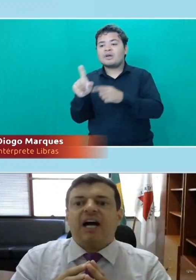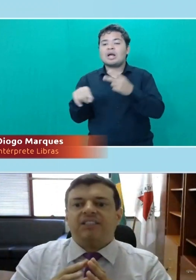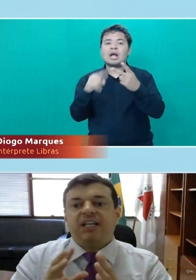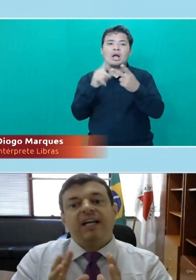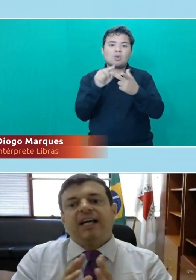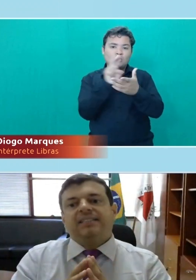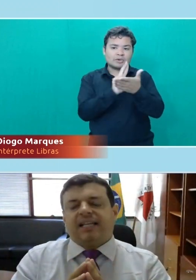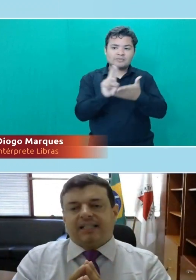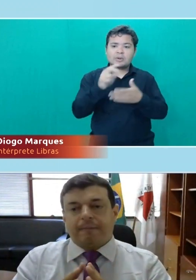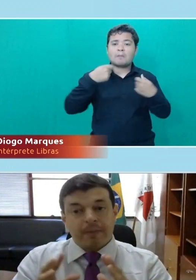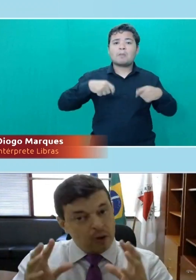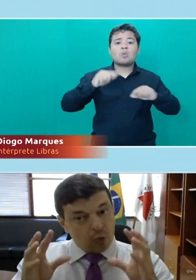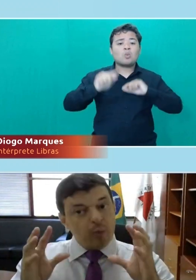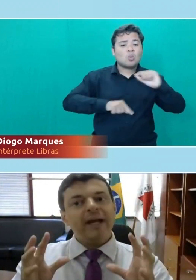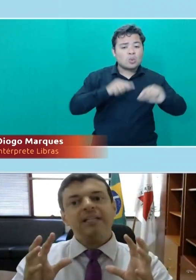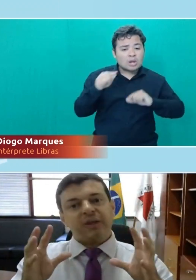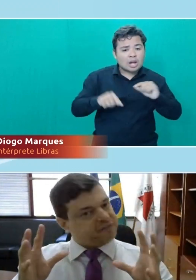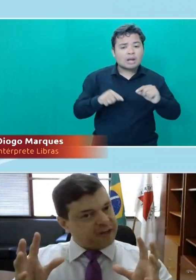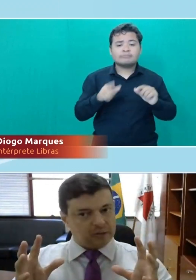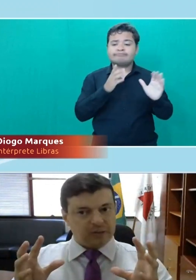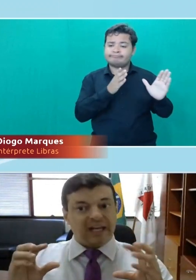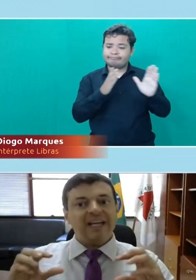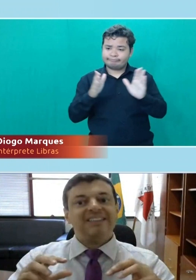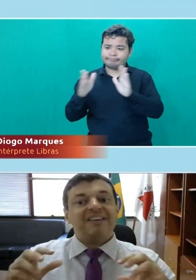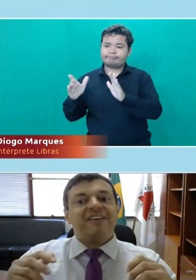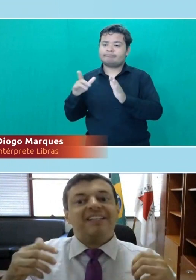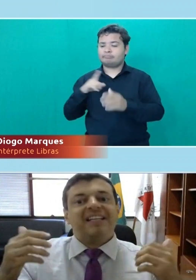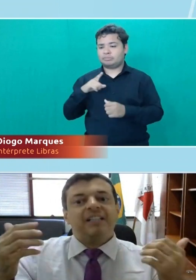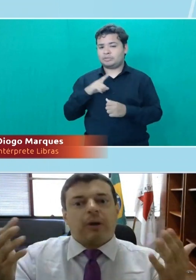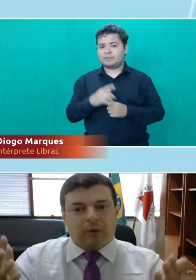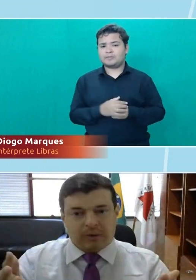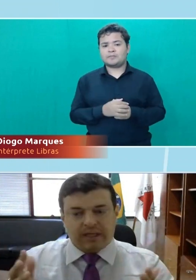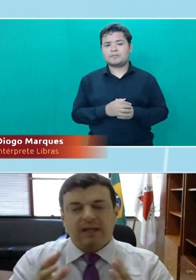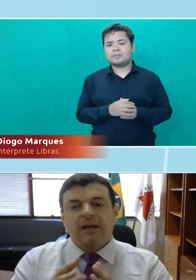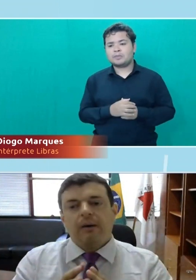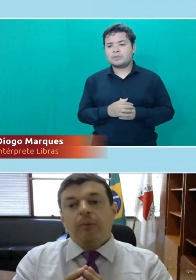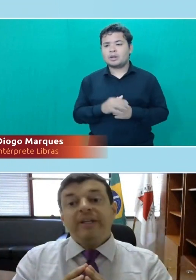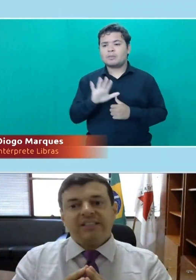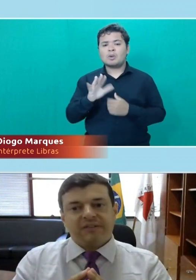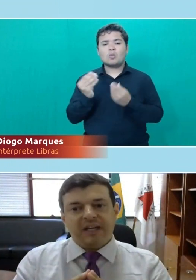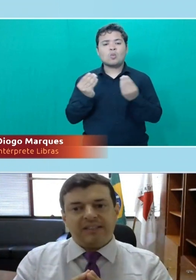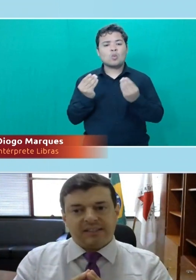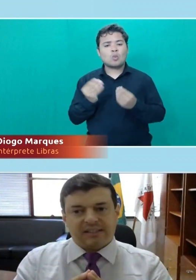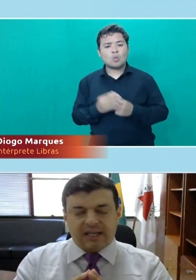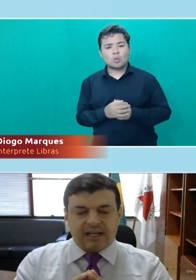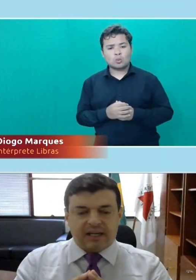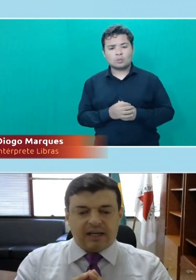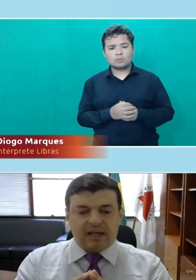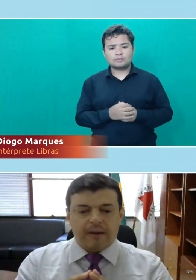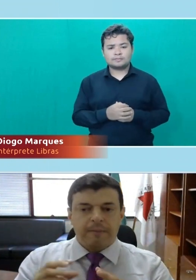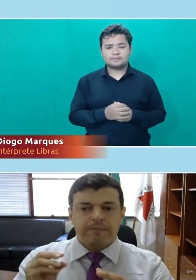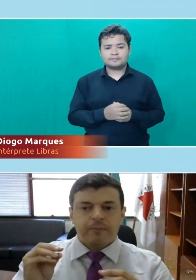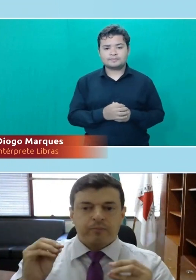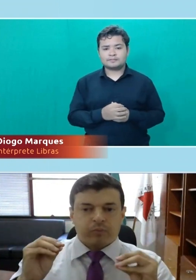universidade, etc. Como é que isso é feito? Ninguém está inventando a roda. Muitas vezes,